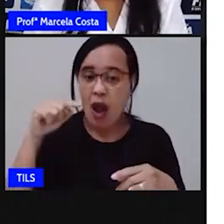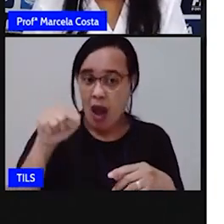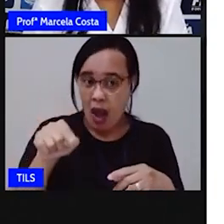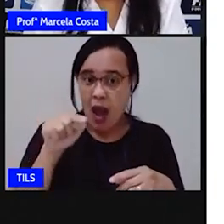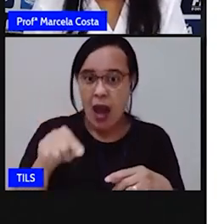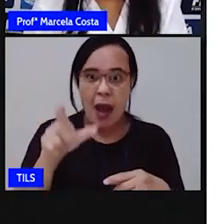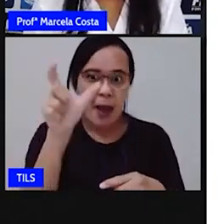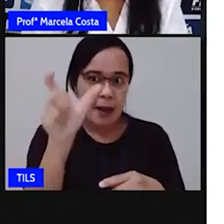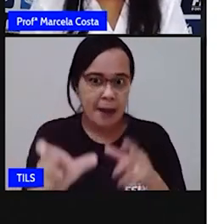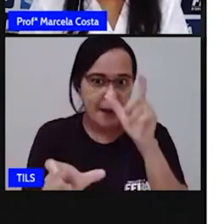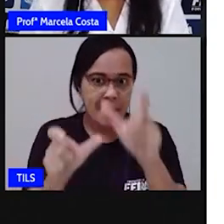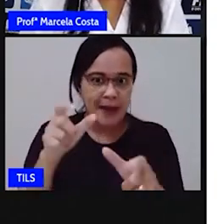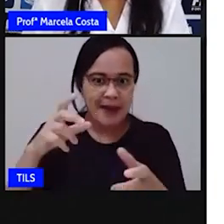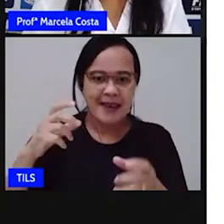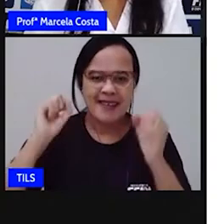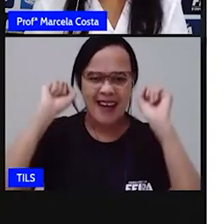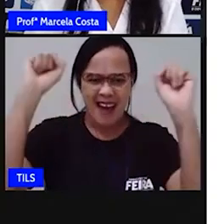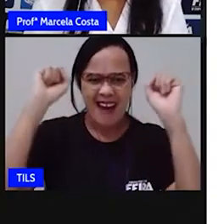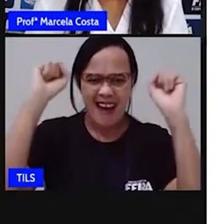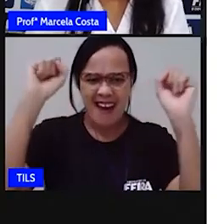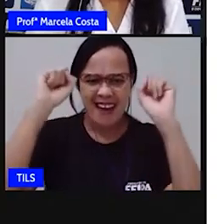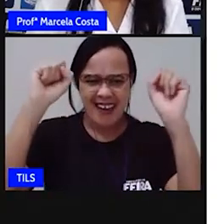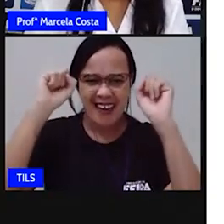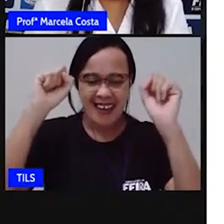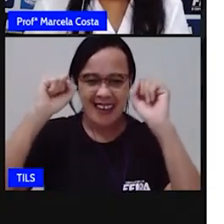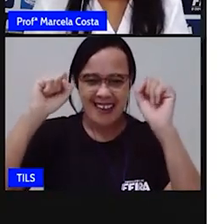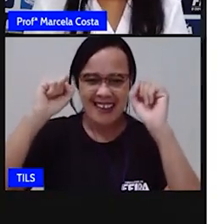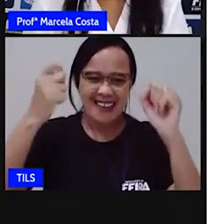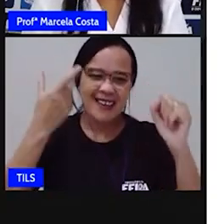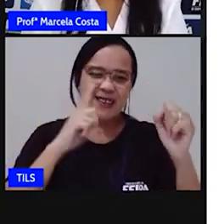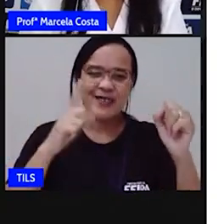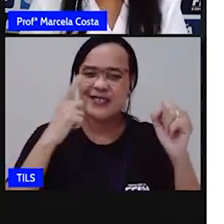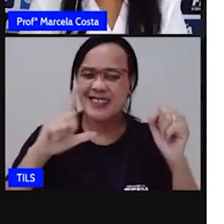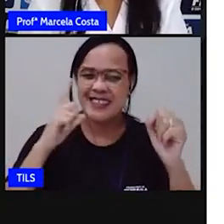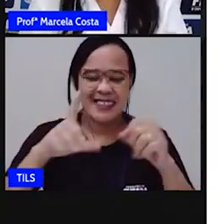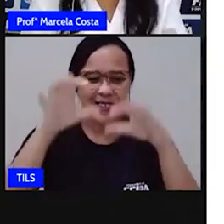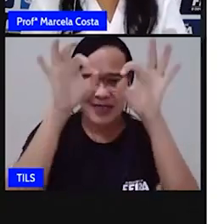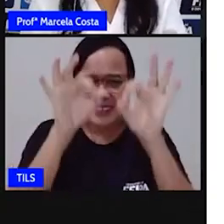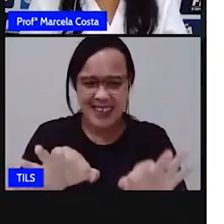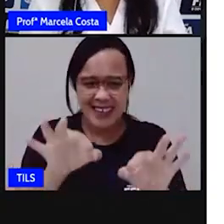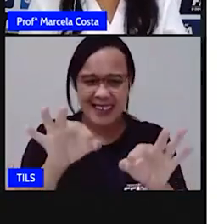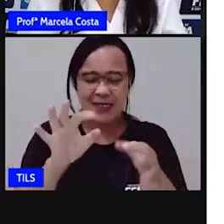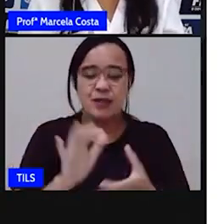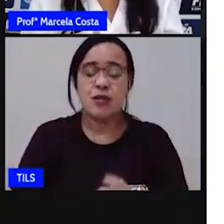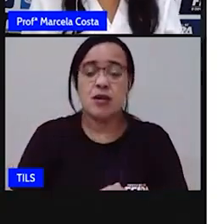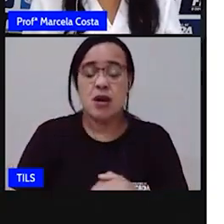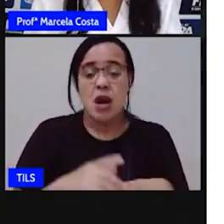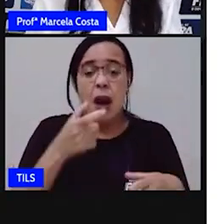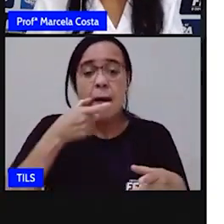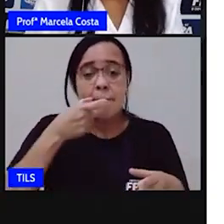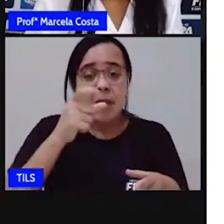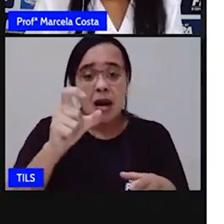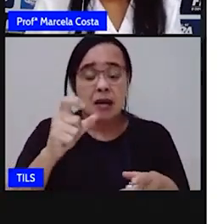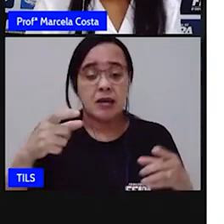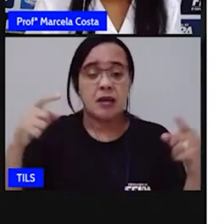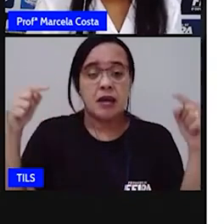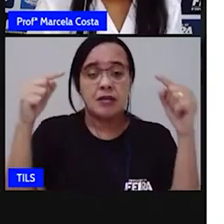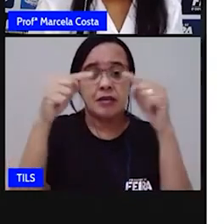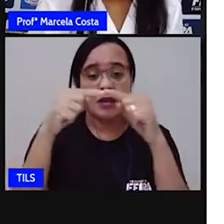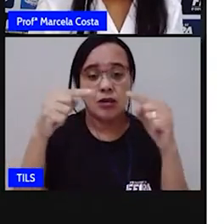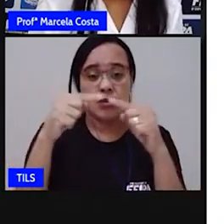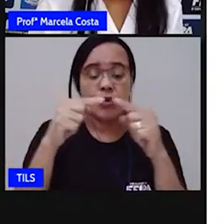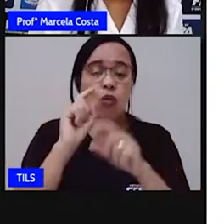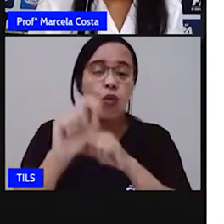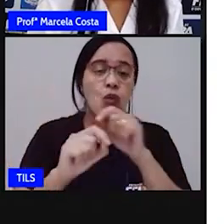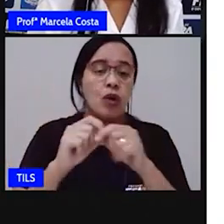acertou. A palavra que eu vou escrever vai ser sobre o que faltava